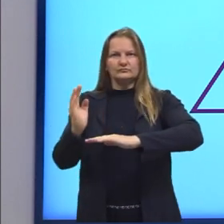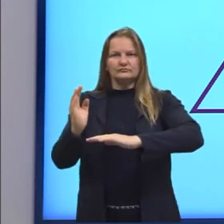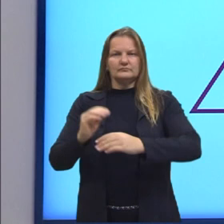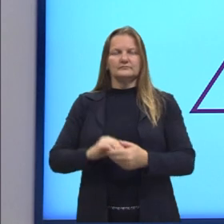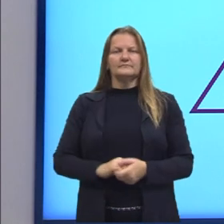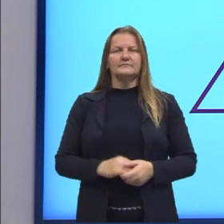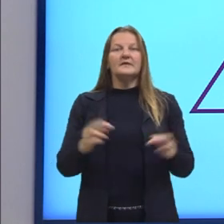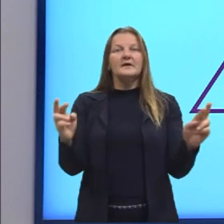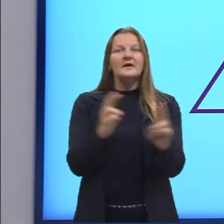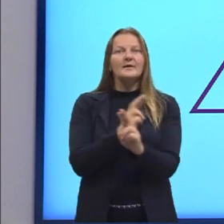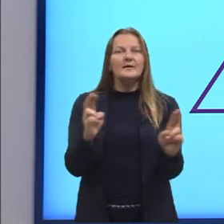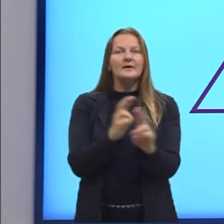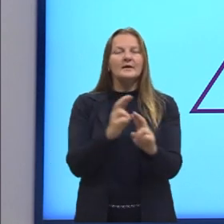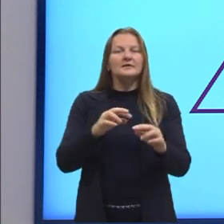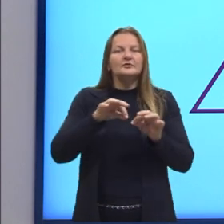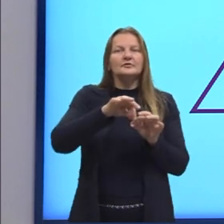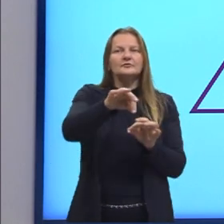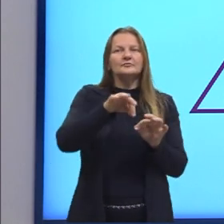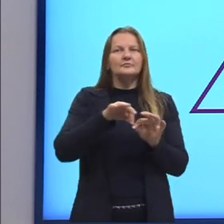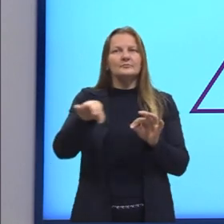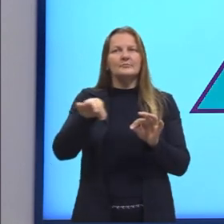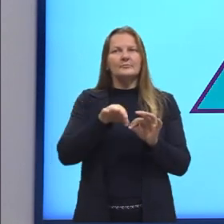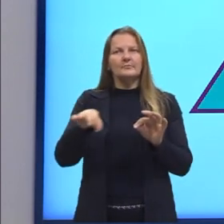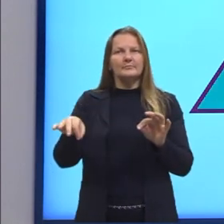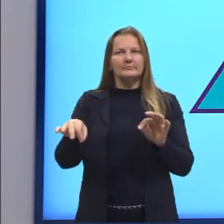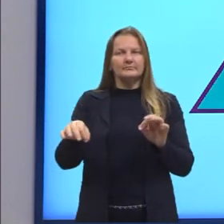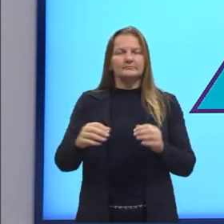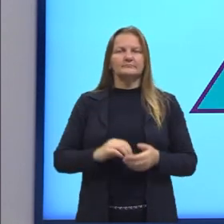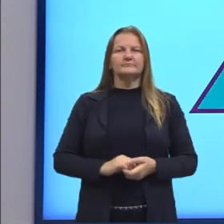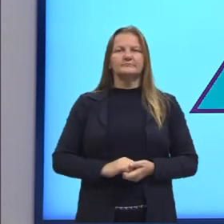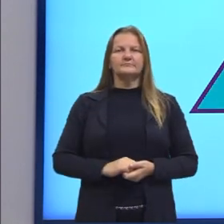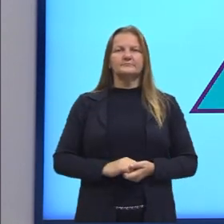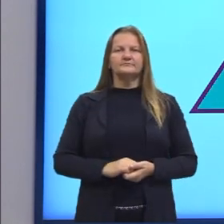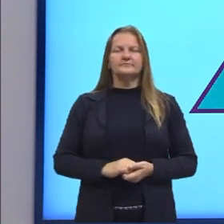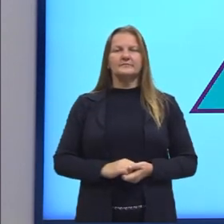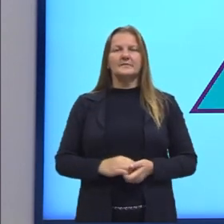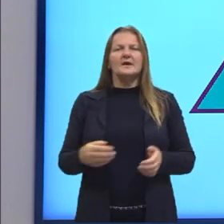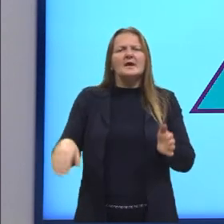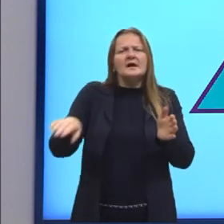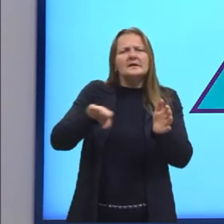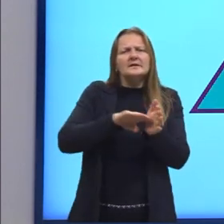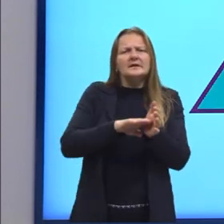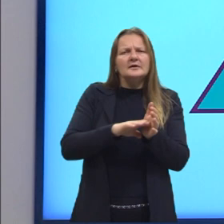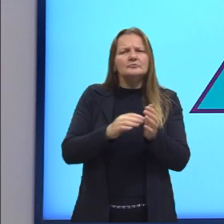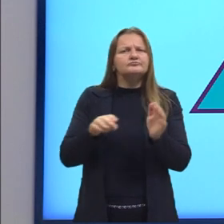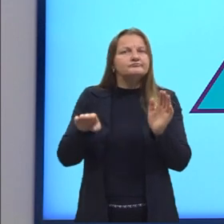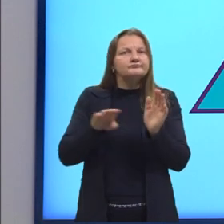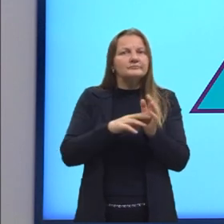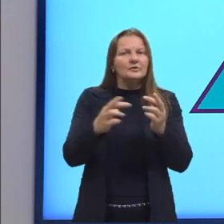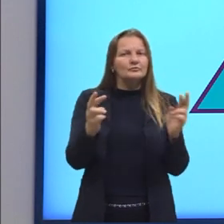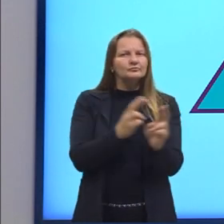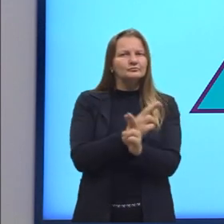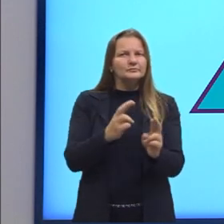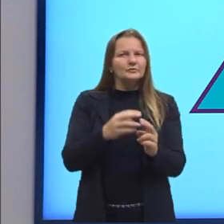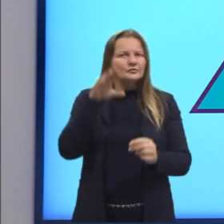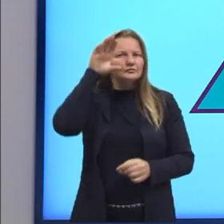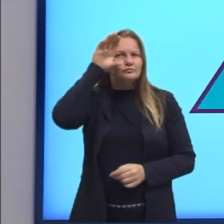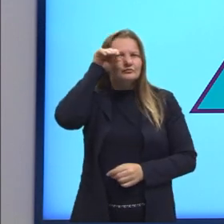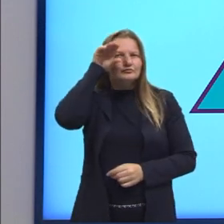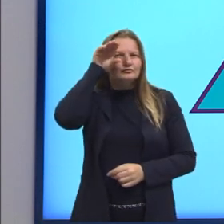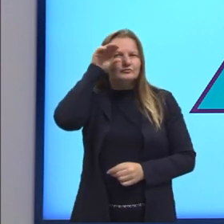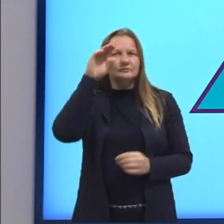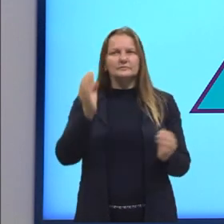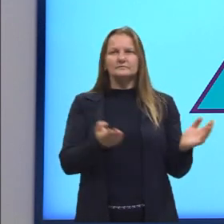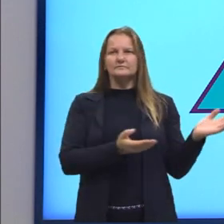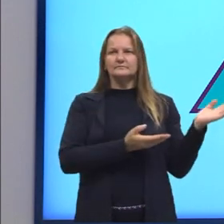as relações métricas. Para a gente chegar nessas relações, observem o seguinte. Nós temos